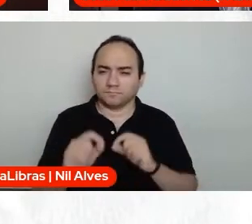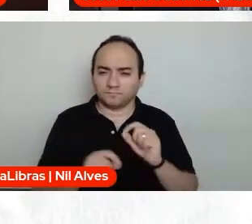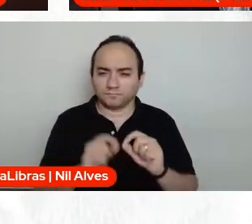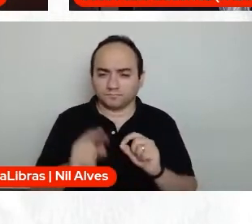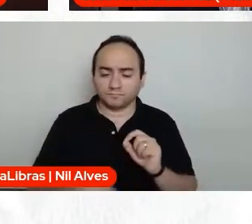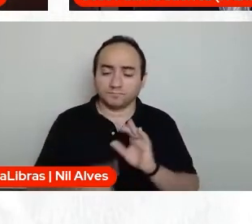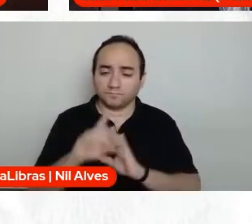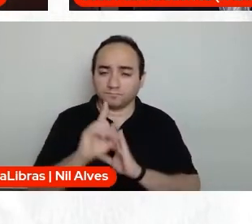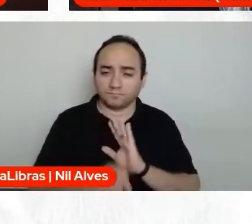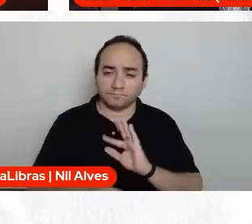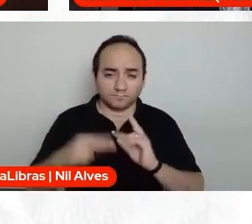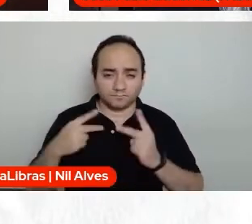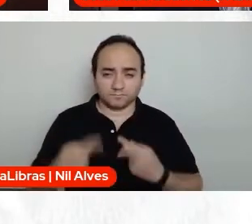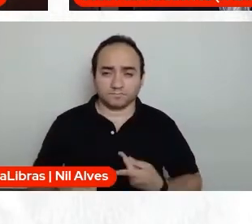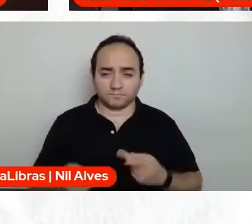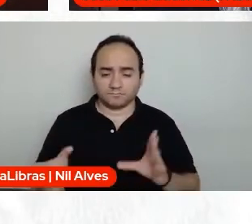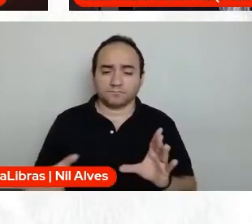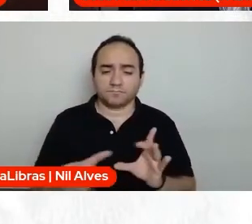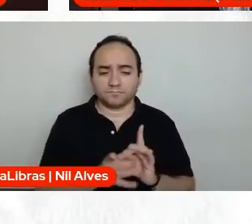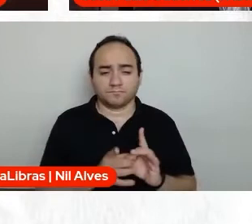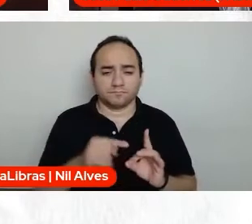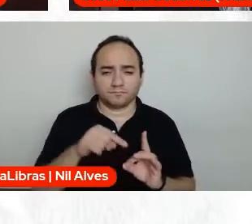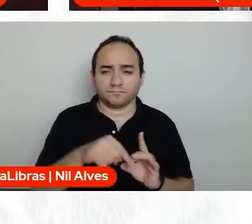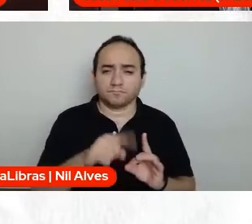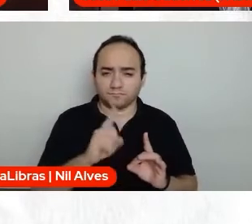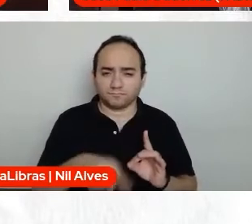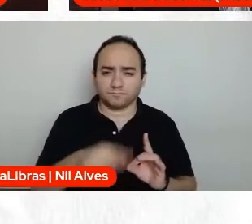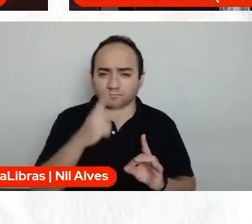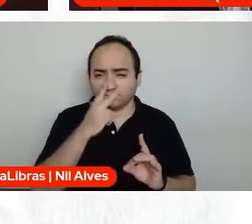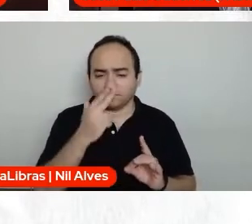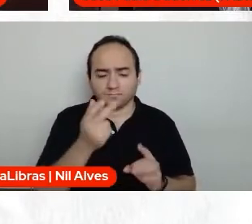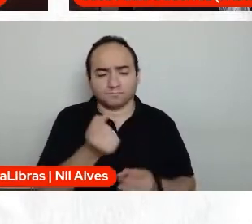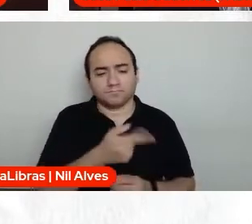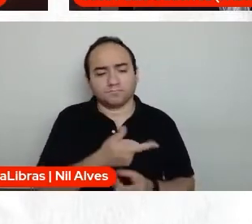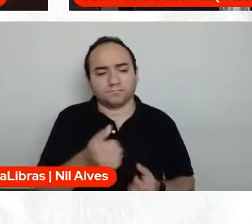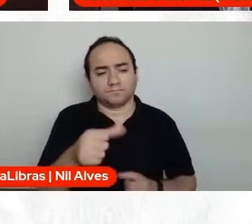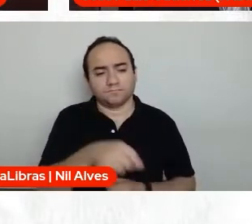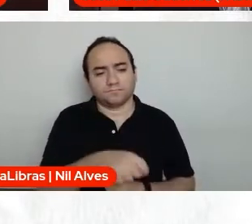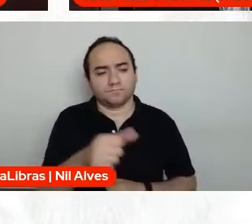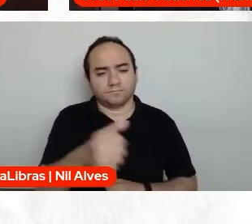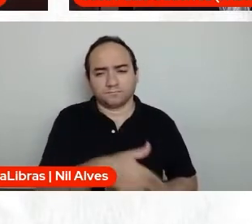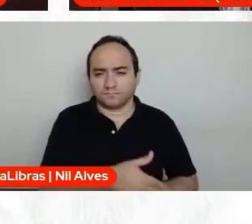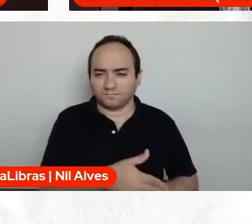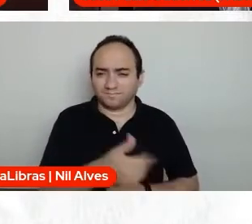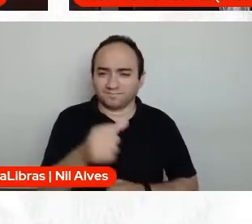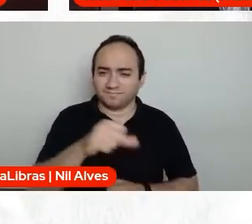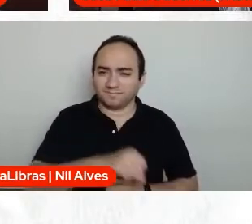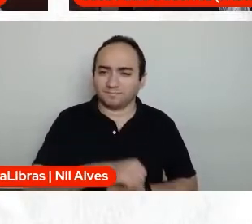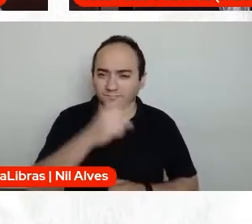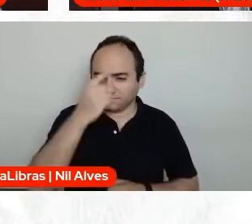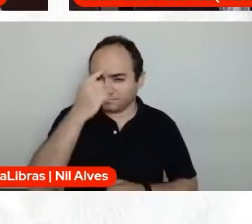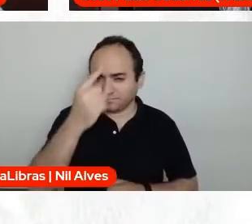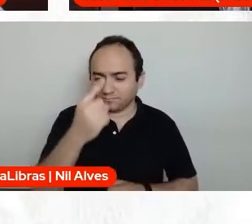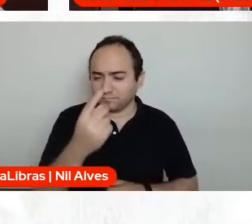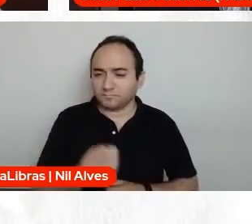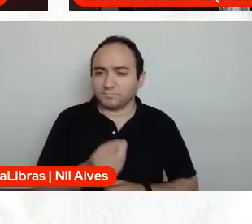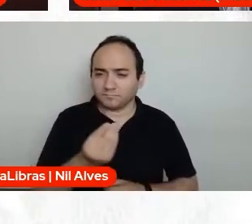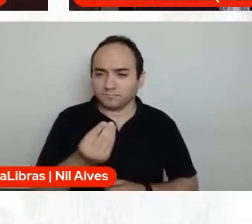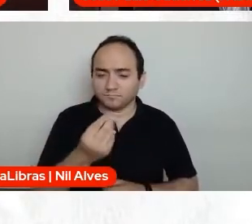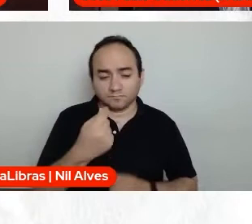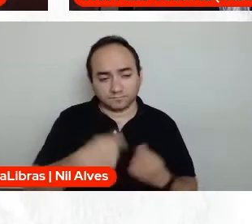direitos humanos, são muito associados ainda ao lado pejorativo, ruim. Então, a gente tem que desconstruir, tenta de todas as formas,